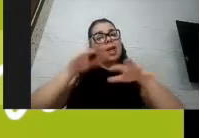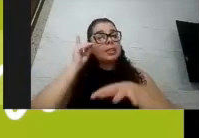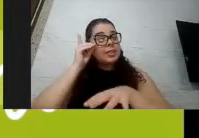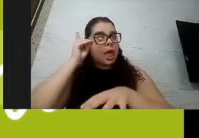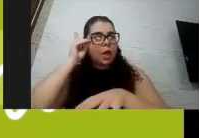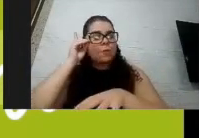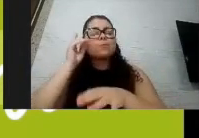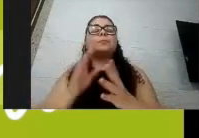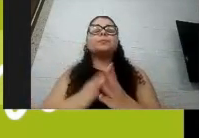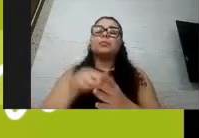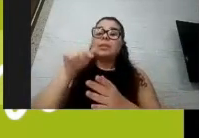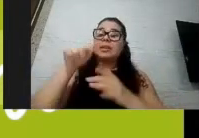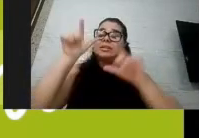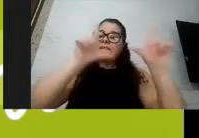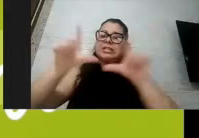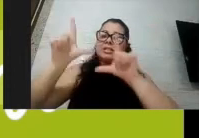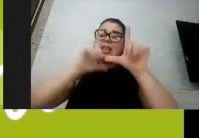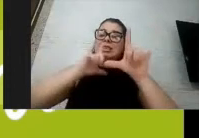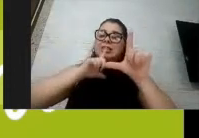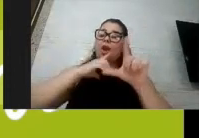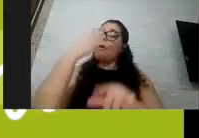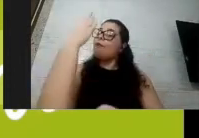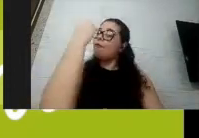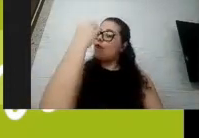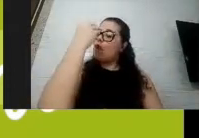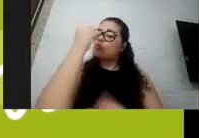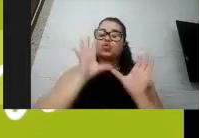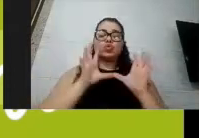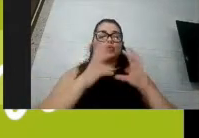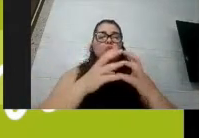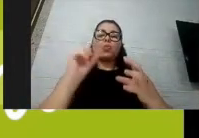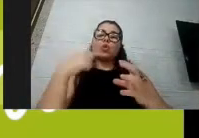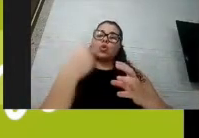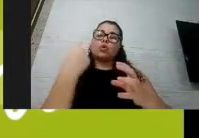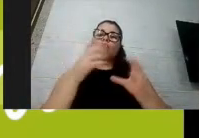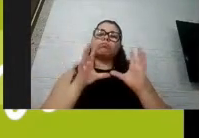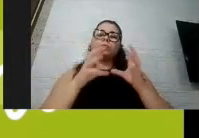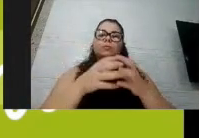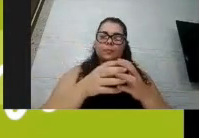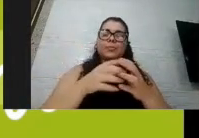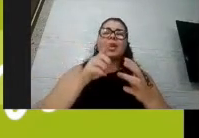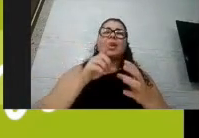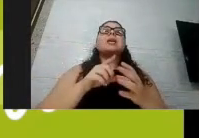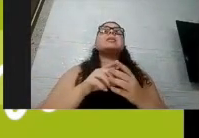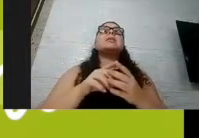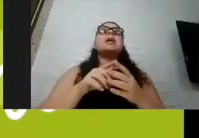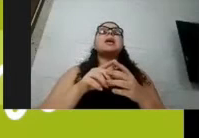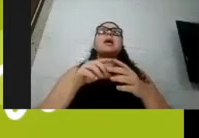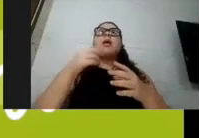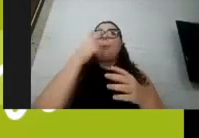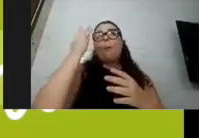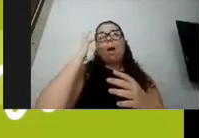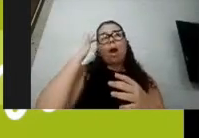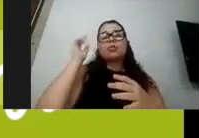Nesse slide tem uma foto de um dos grupos que a gente reuniu, se eu não me engano, esse grupo é um grupo de Brasília, numa das mobilizações que a gente